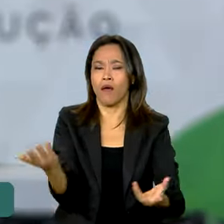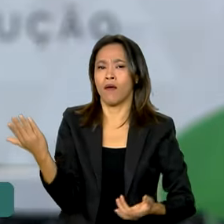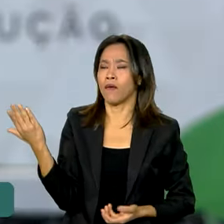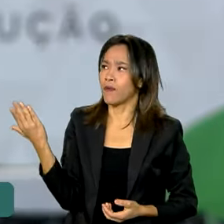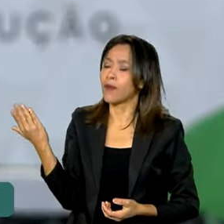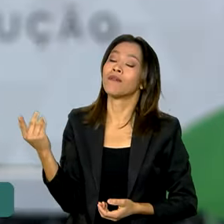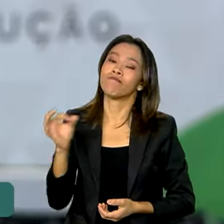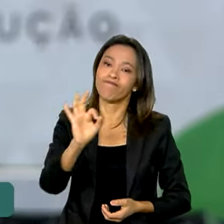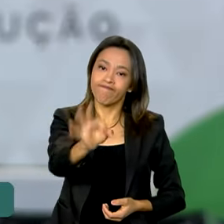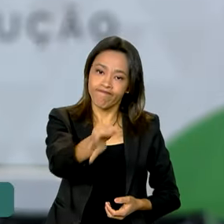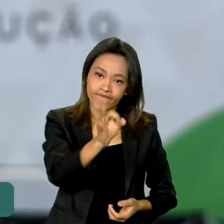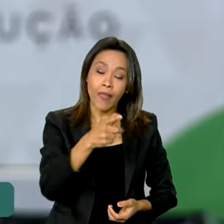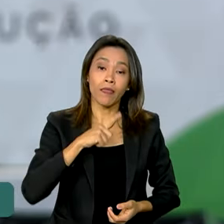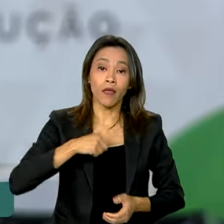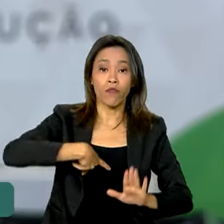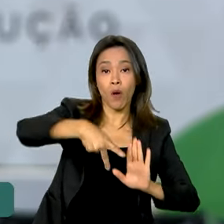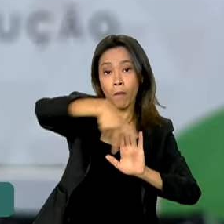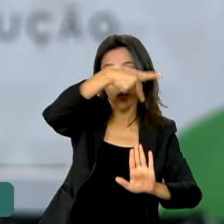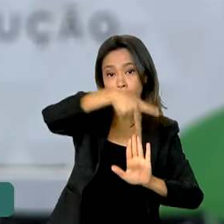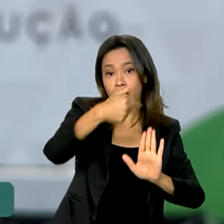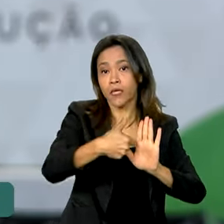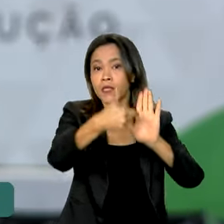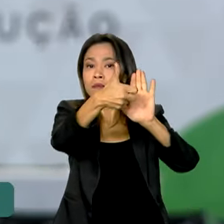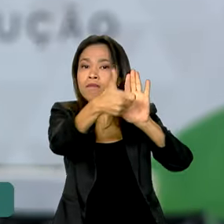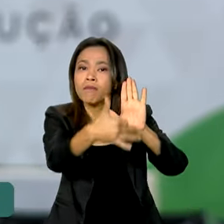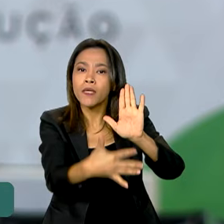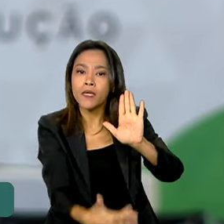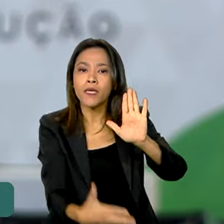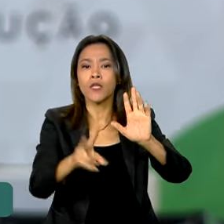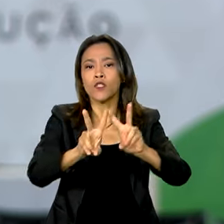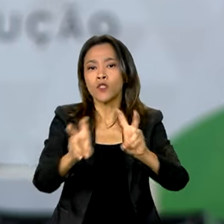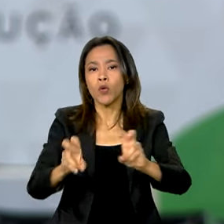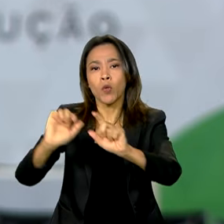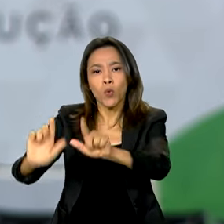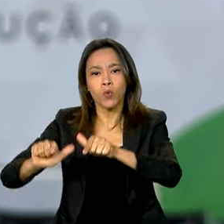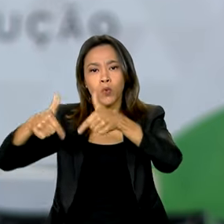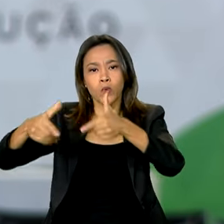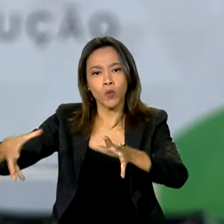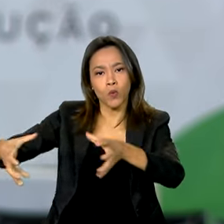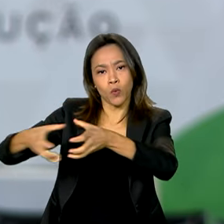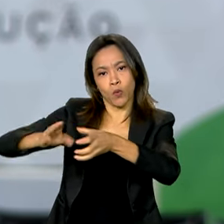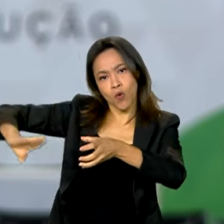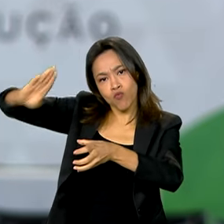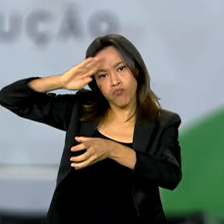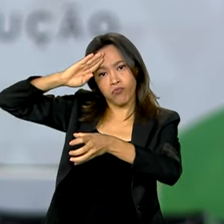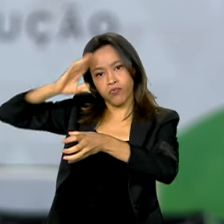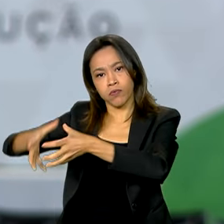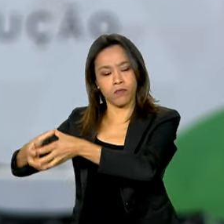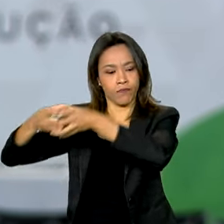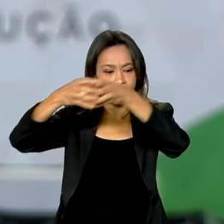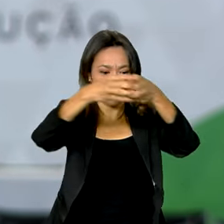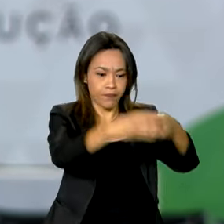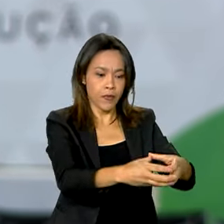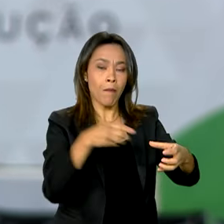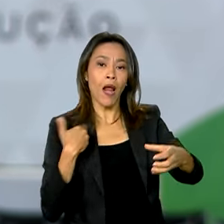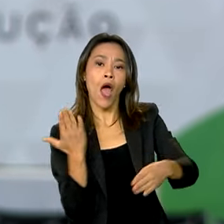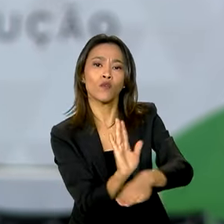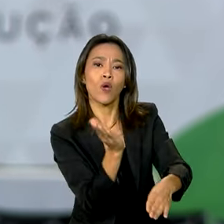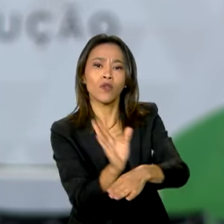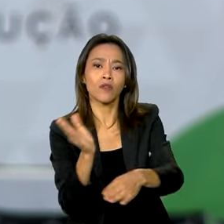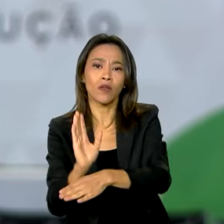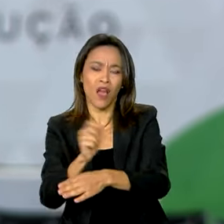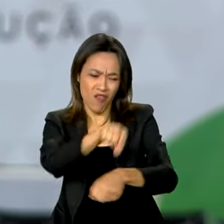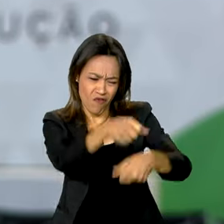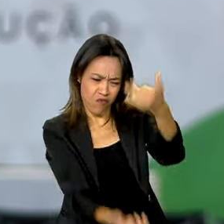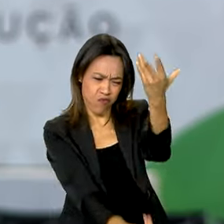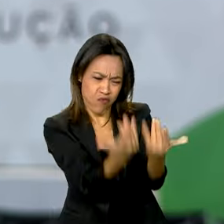isso, Vanessa, uma portaria que fala sobre a atuação temporária das Forças Armadas nas ações de combate aos incêndios florestais no